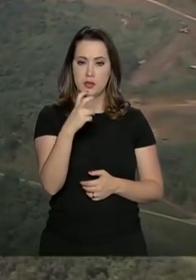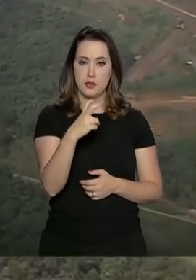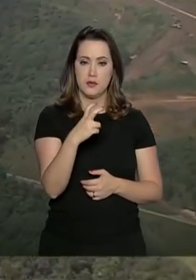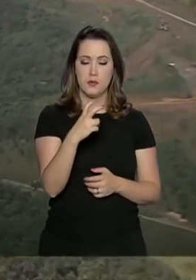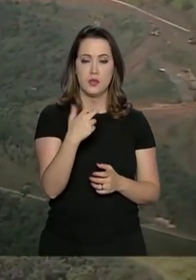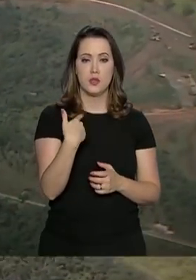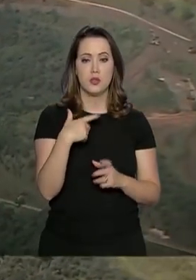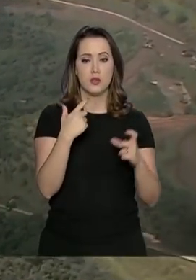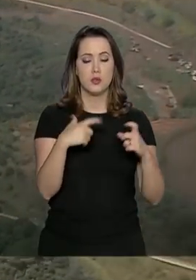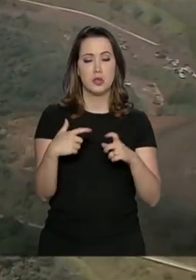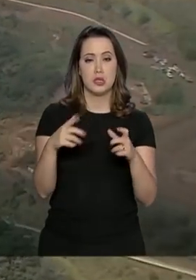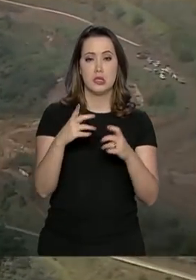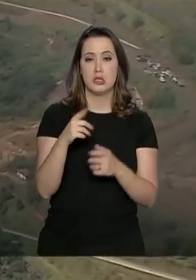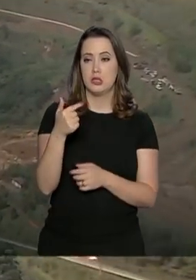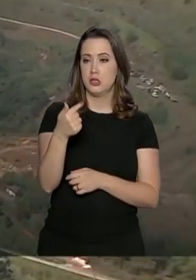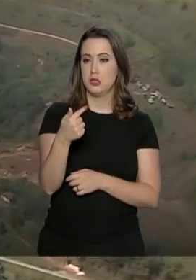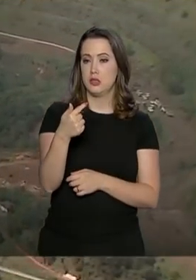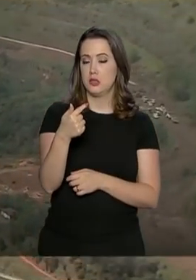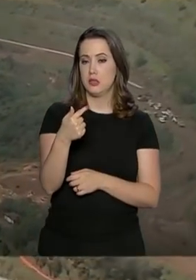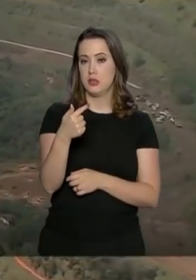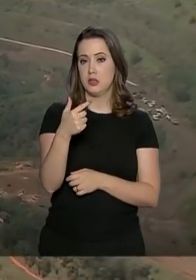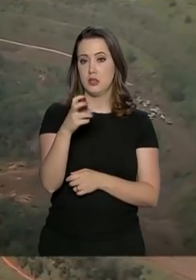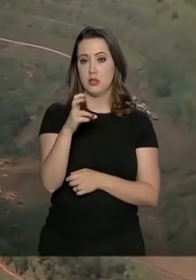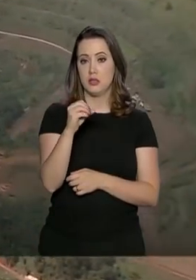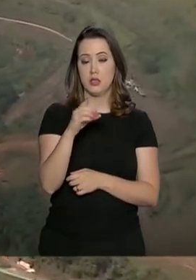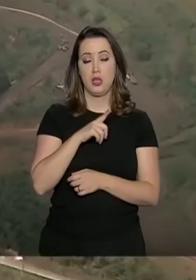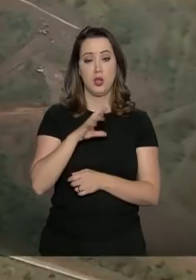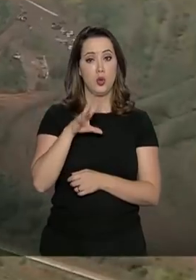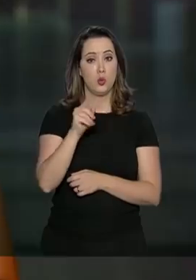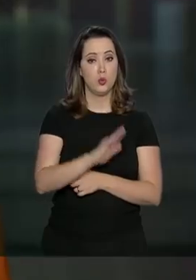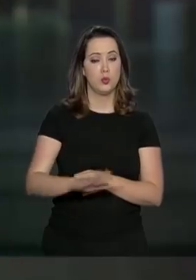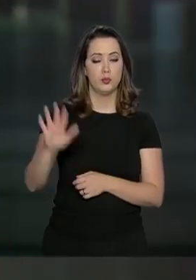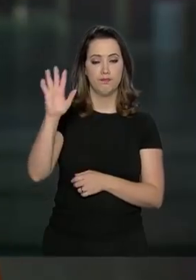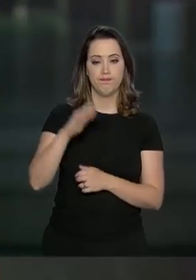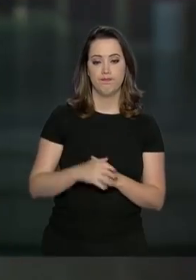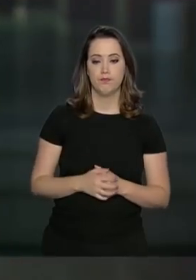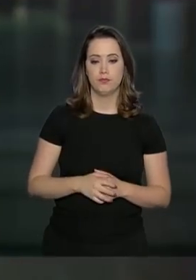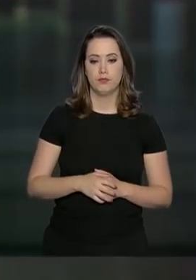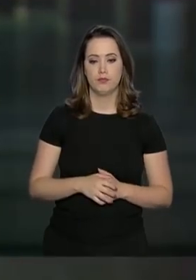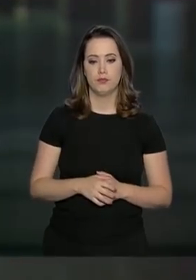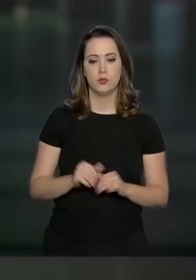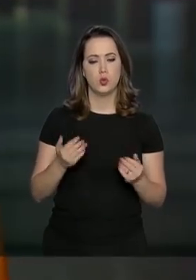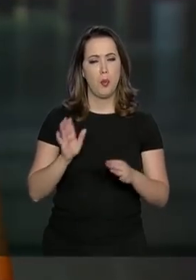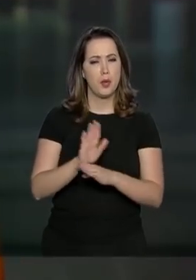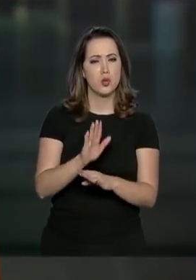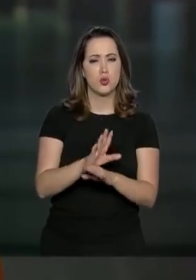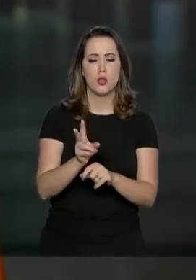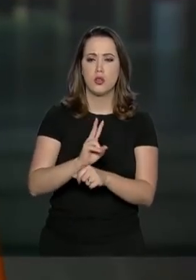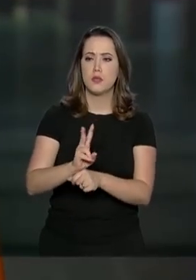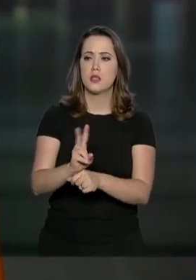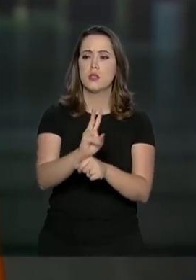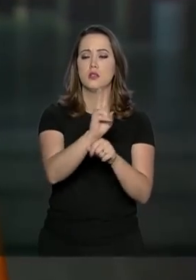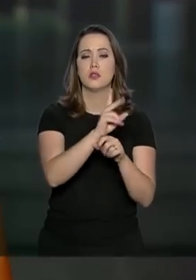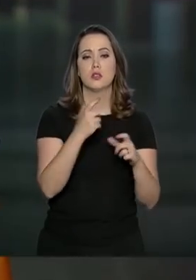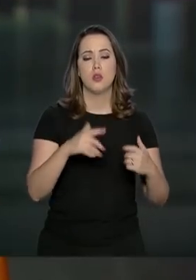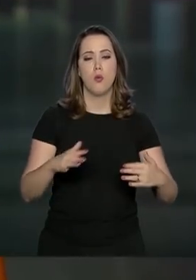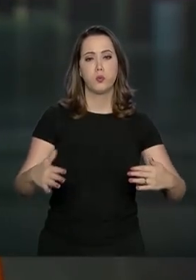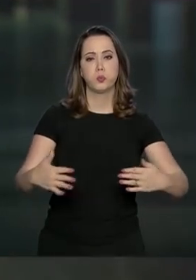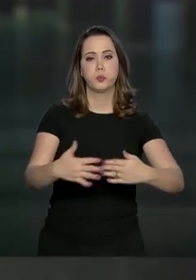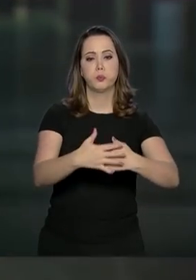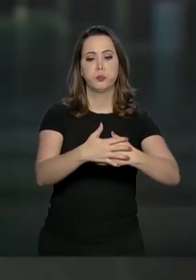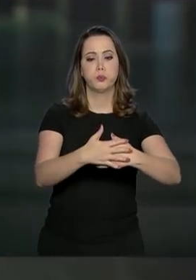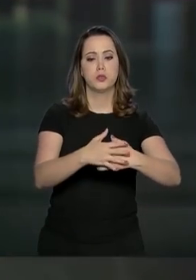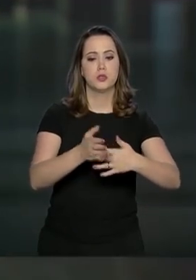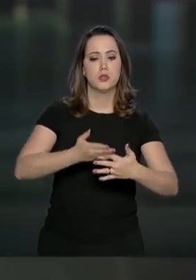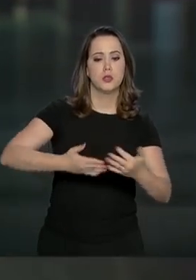das 750 que existem em todo o país. Para ajudar na fiscalização de barragens, foram